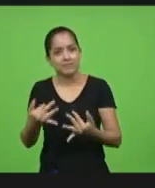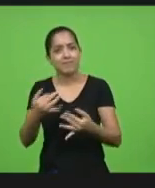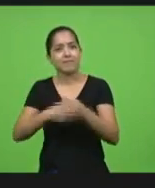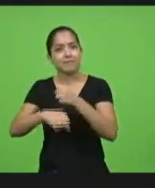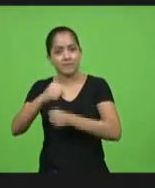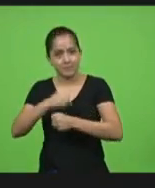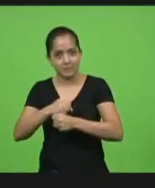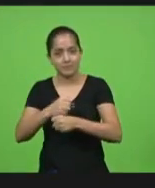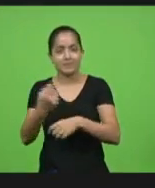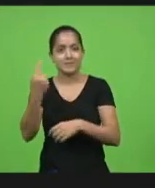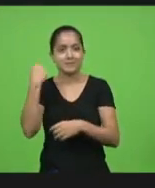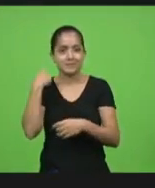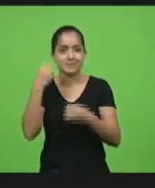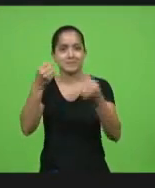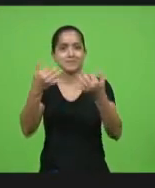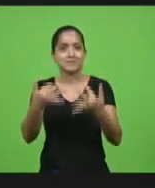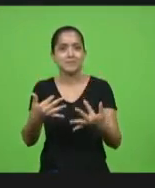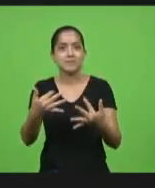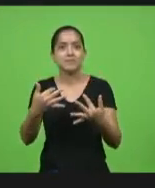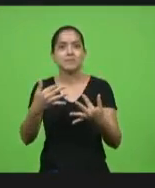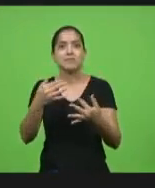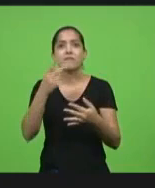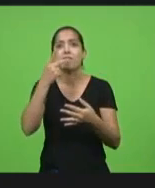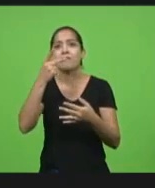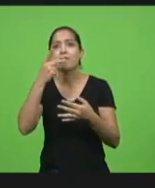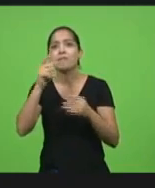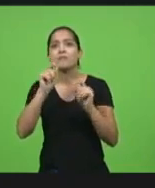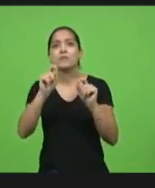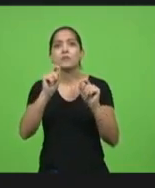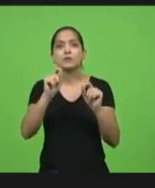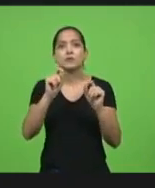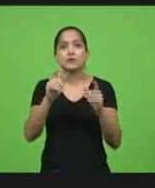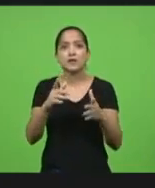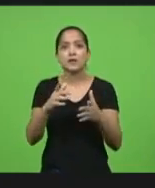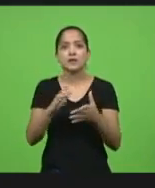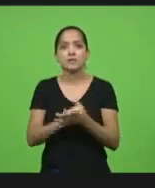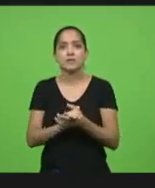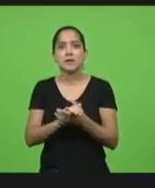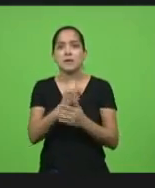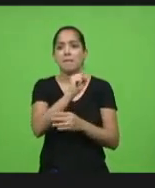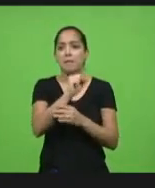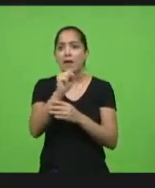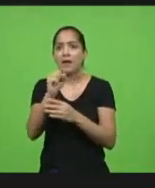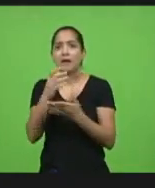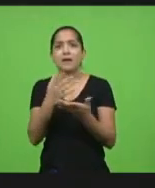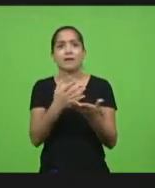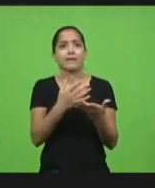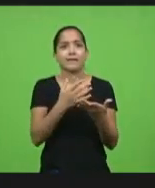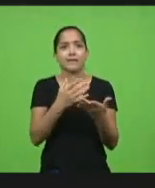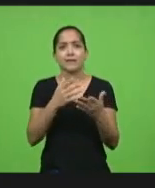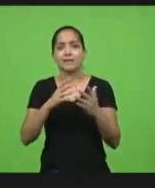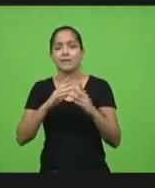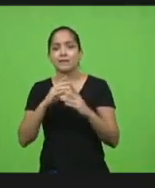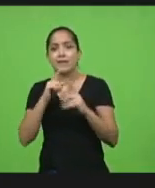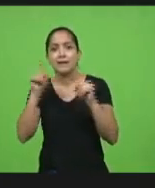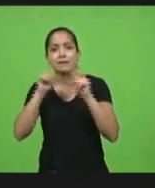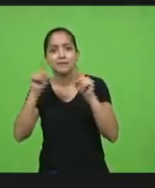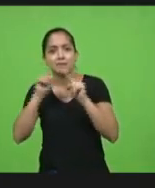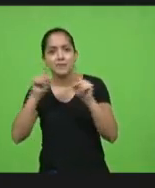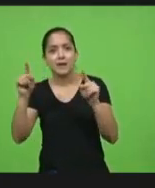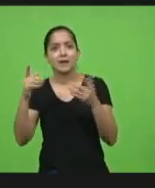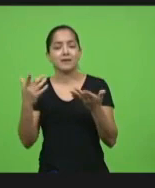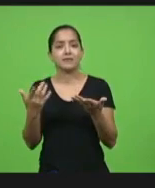o que as pessoas gritavam peguem os forcados as tochas matem os hereges enfim eu não entendo